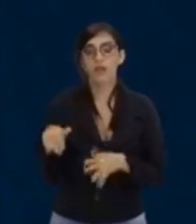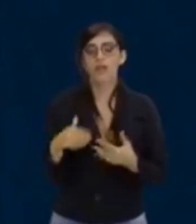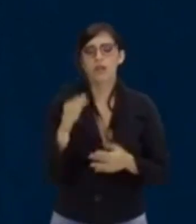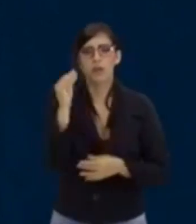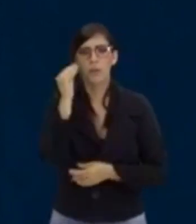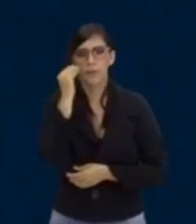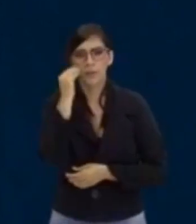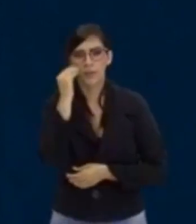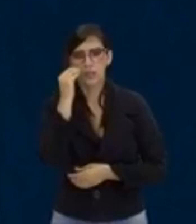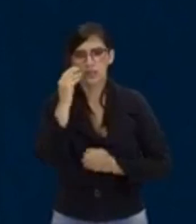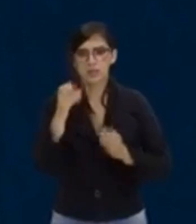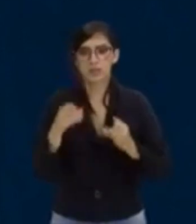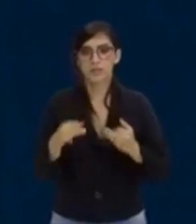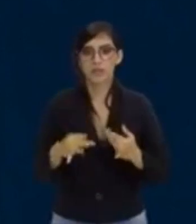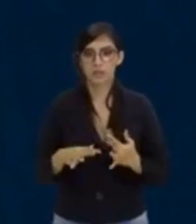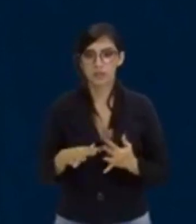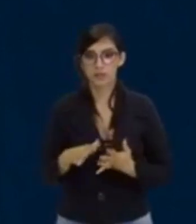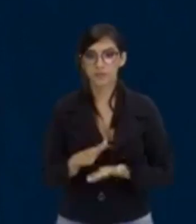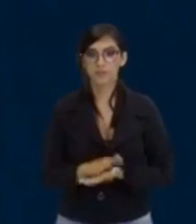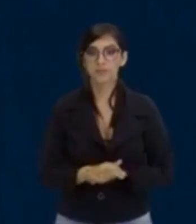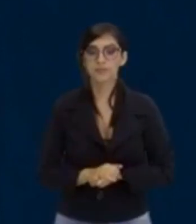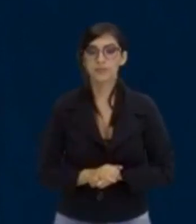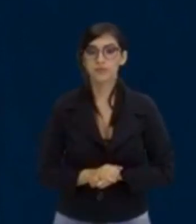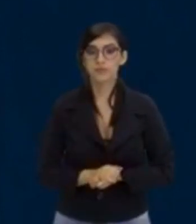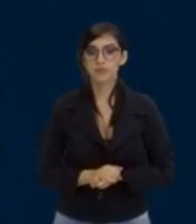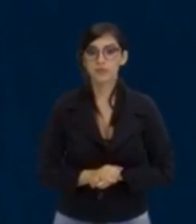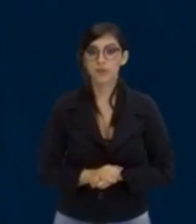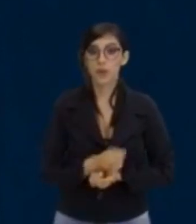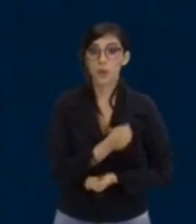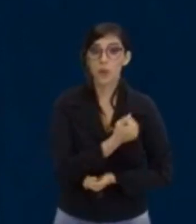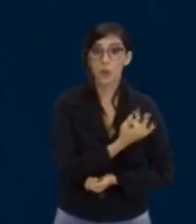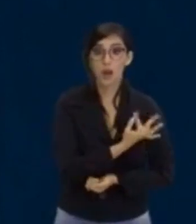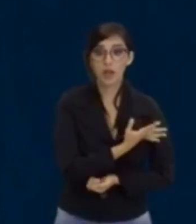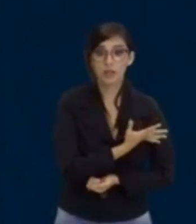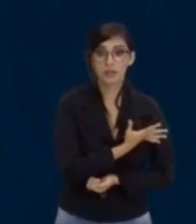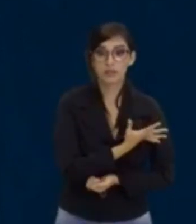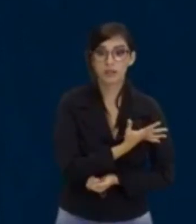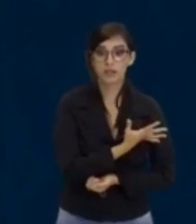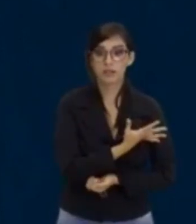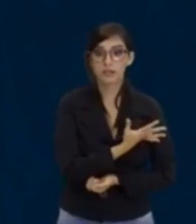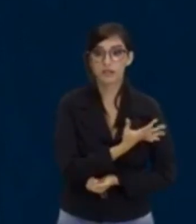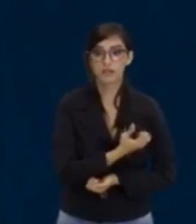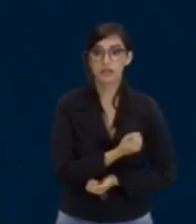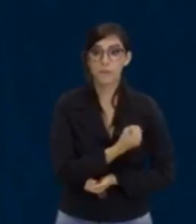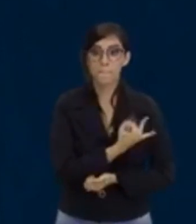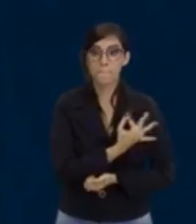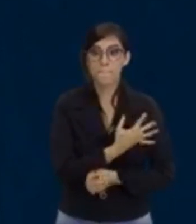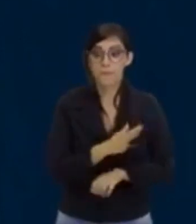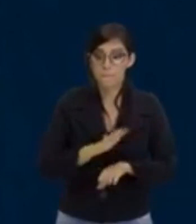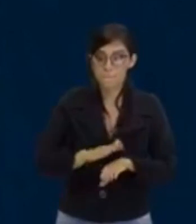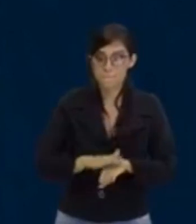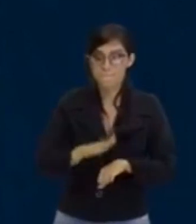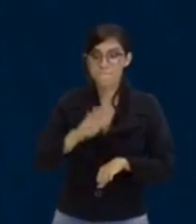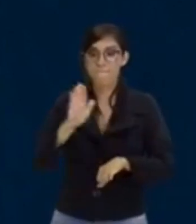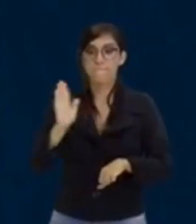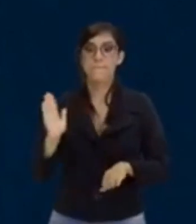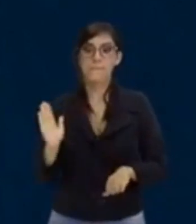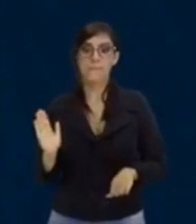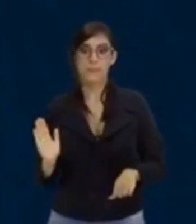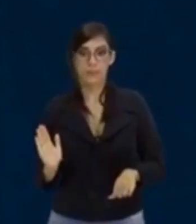falando de maneira geral. A quantidade, olha essa palavra bonita, máxima